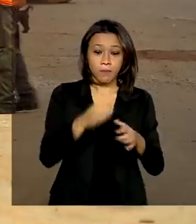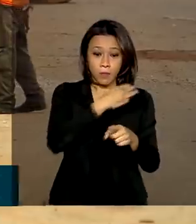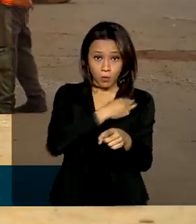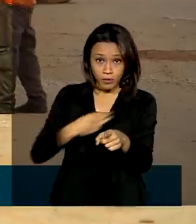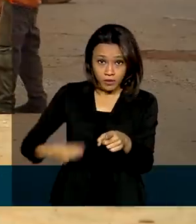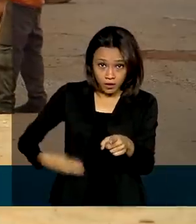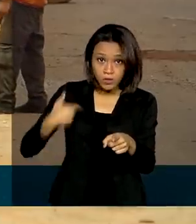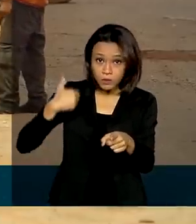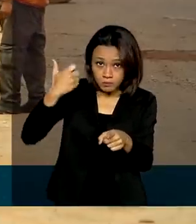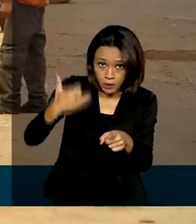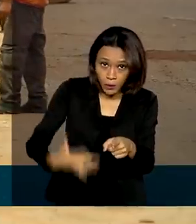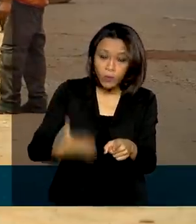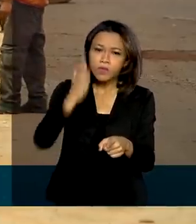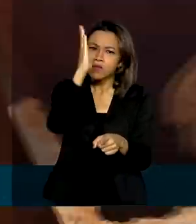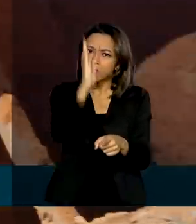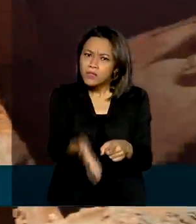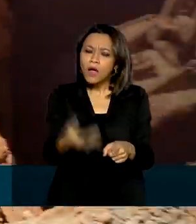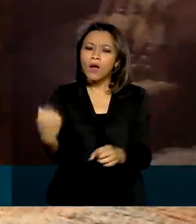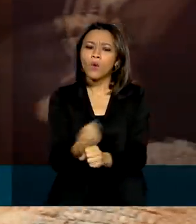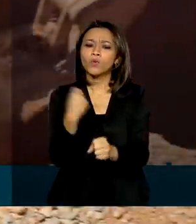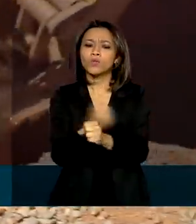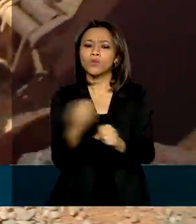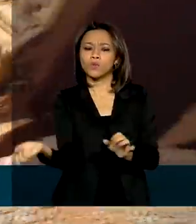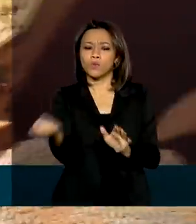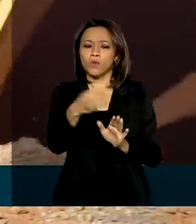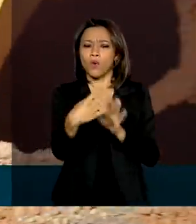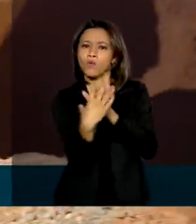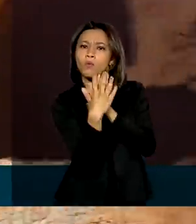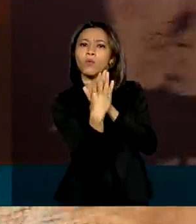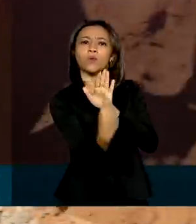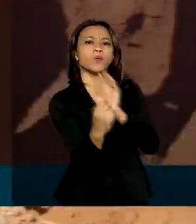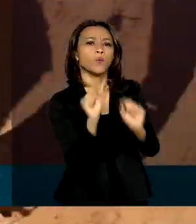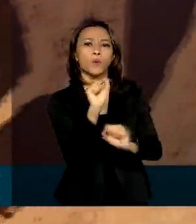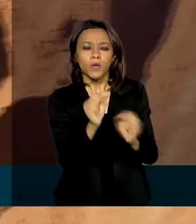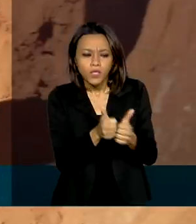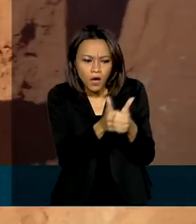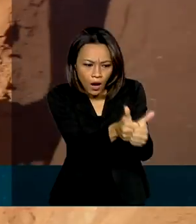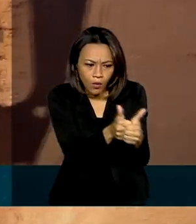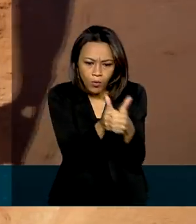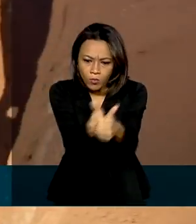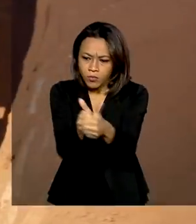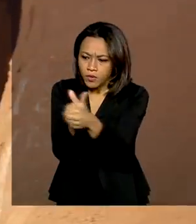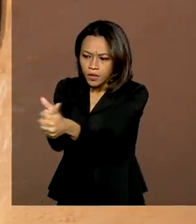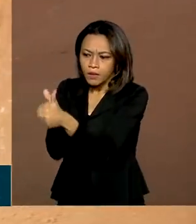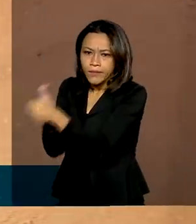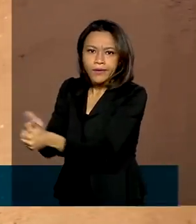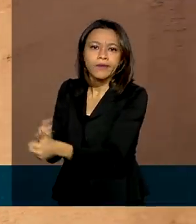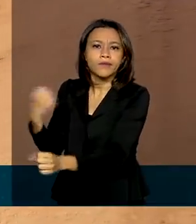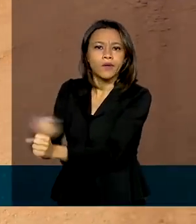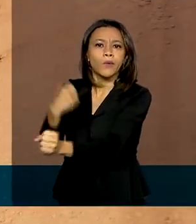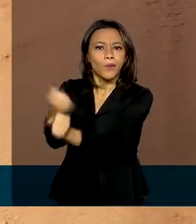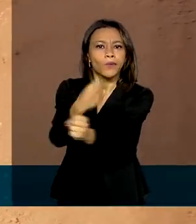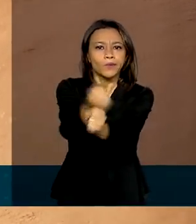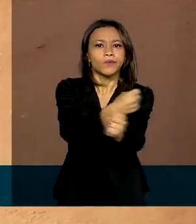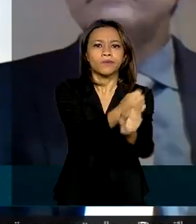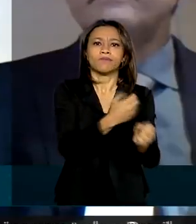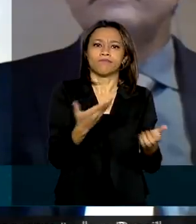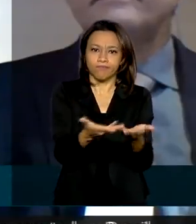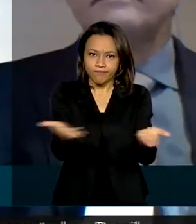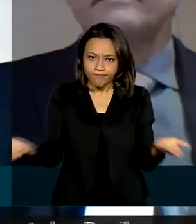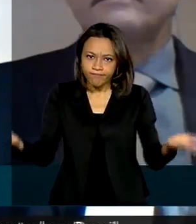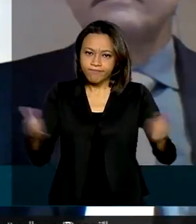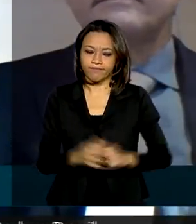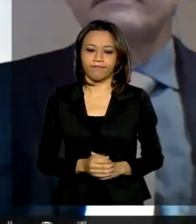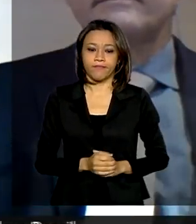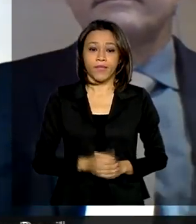ainda que estão construindo um novo modelo de acompanhamento das obras públicas, voltado diretamente para os cidadãos. O